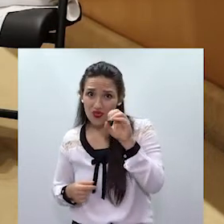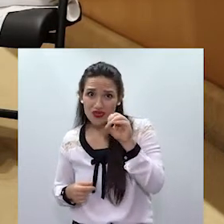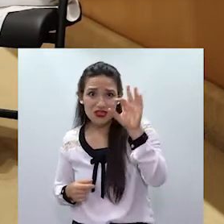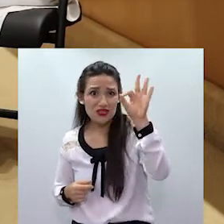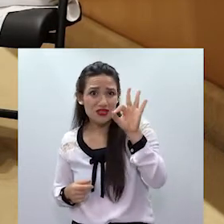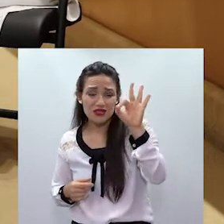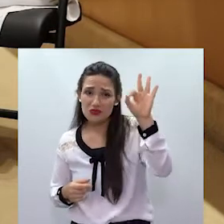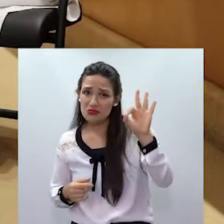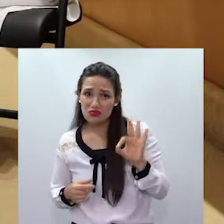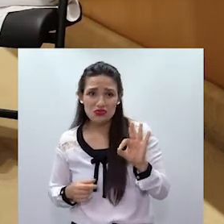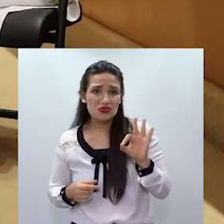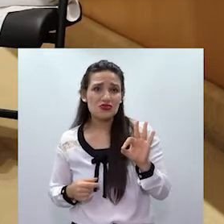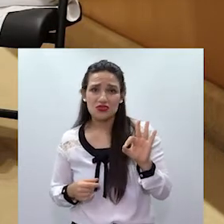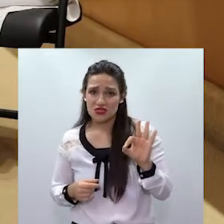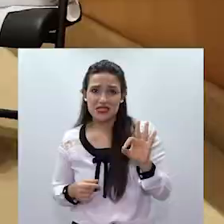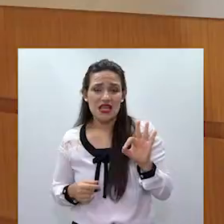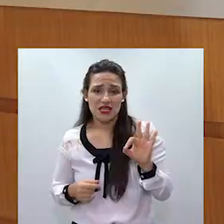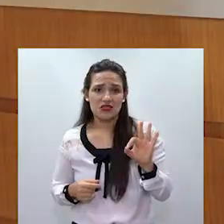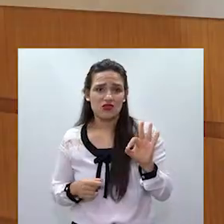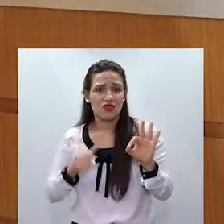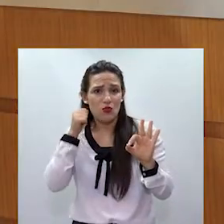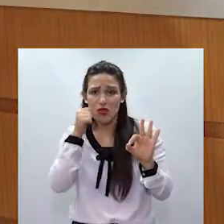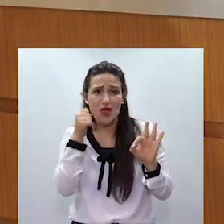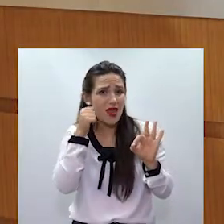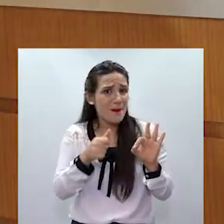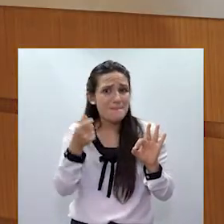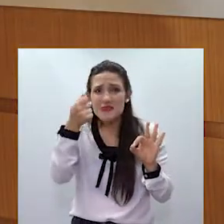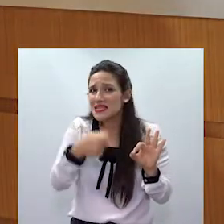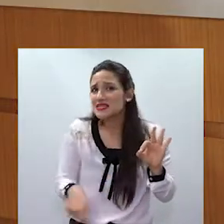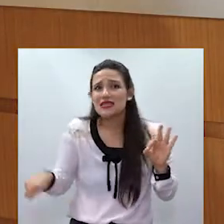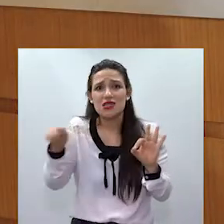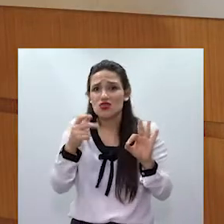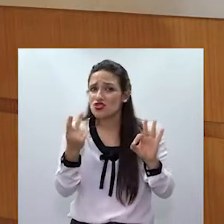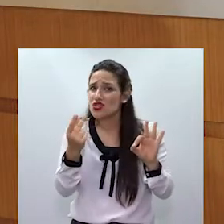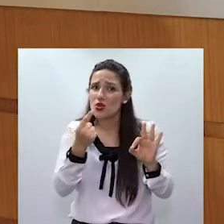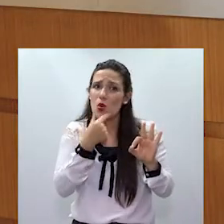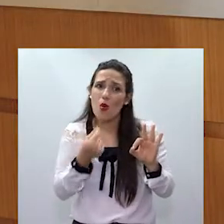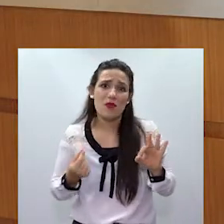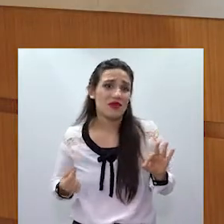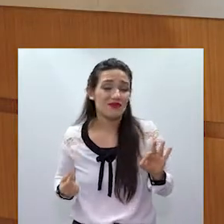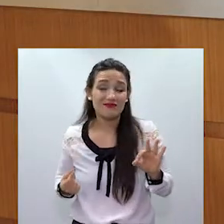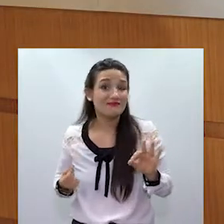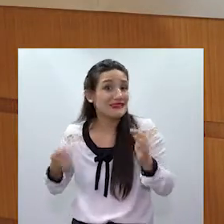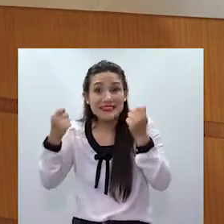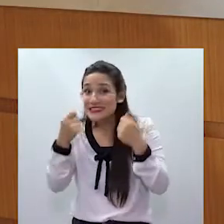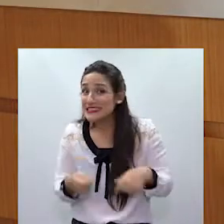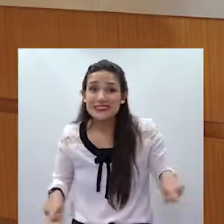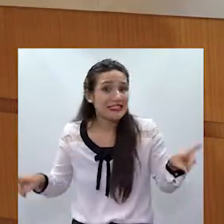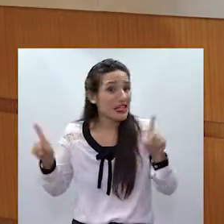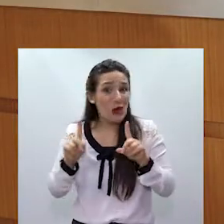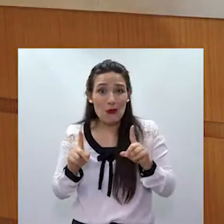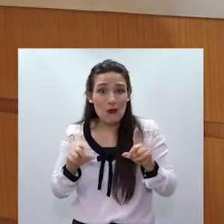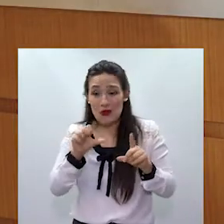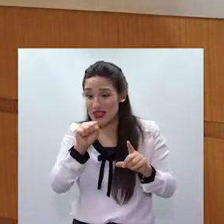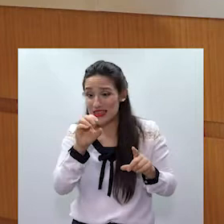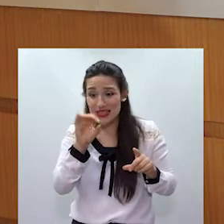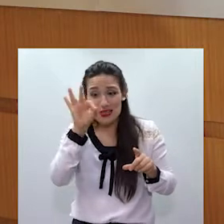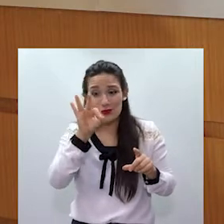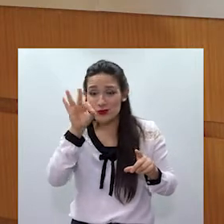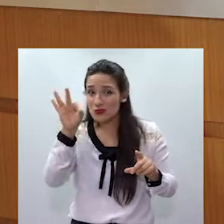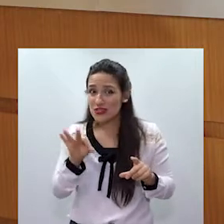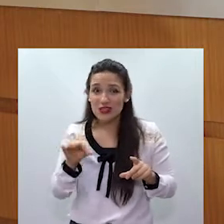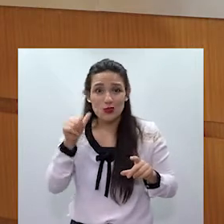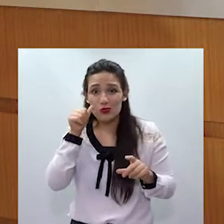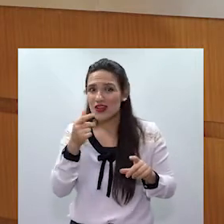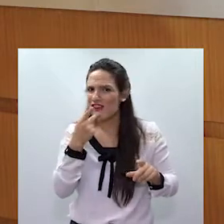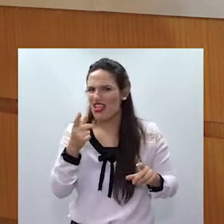assim, um fator que muitas pessoas falam, ah, elas não rompem porque elas dependem financeiramente, não é verdade em 100% dos casos.